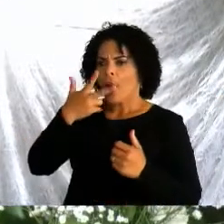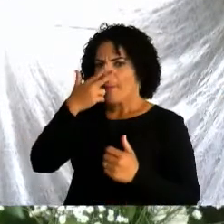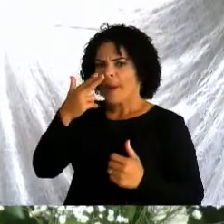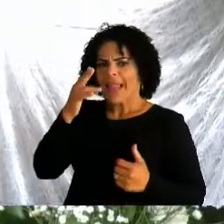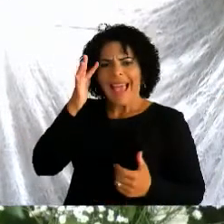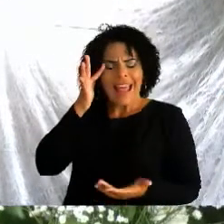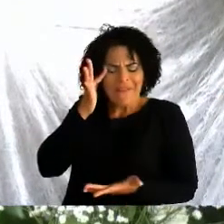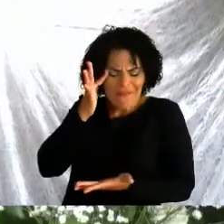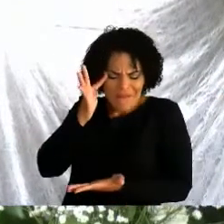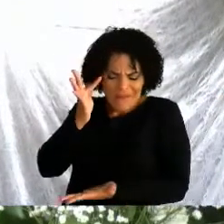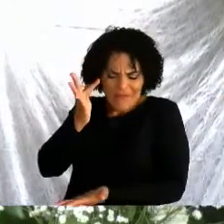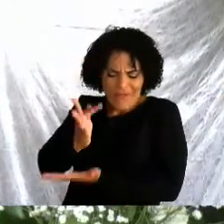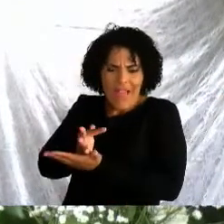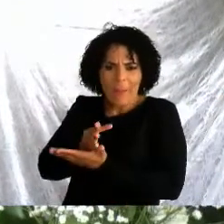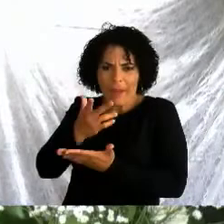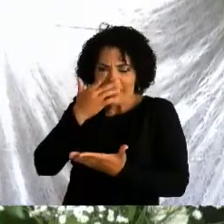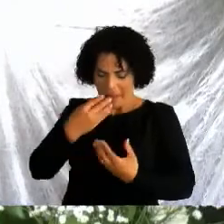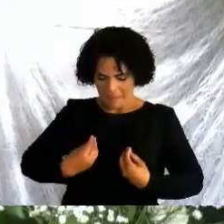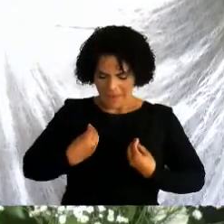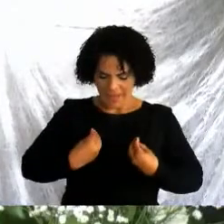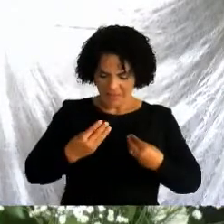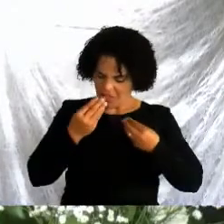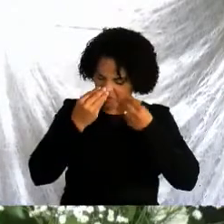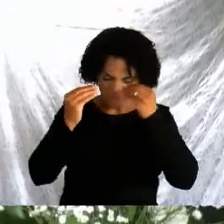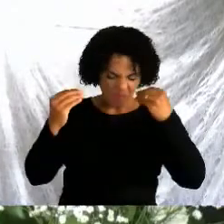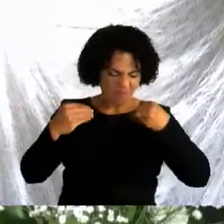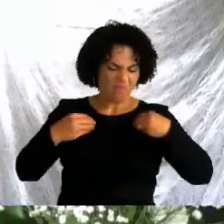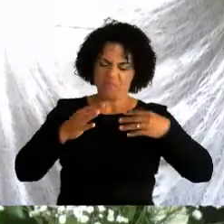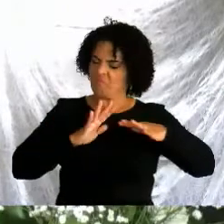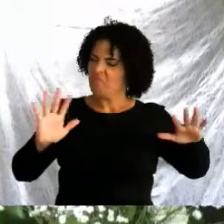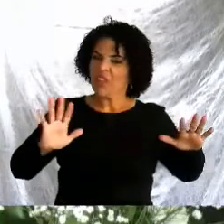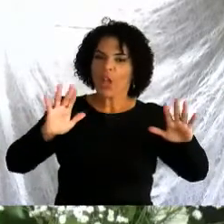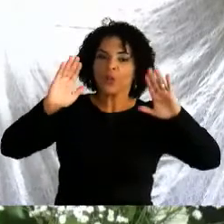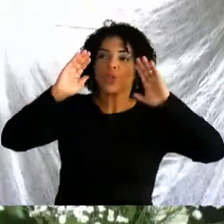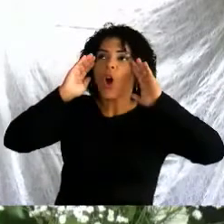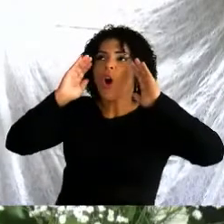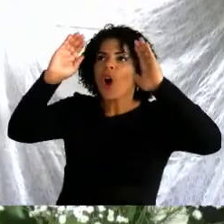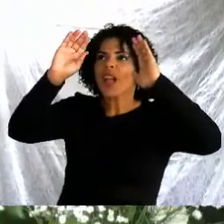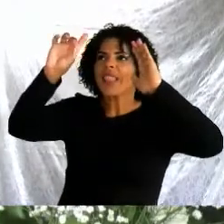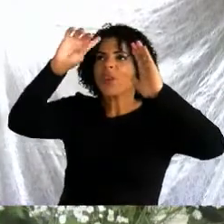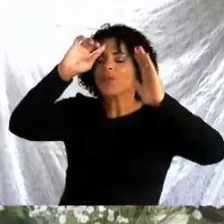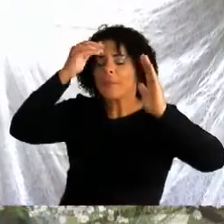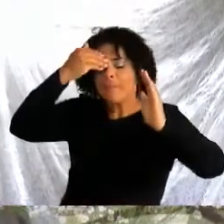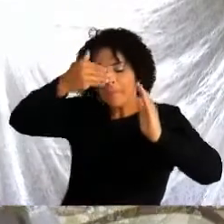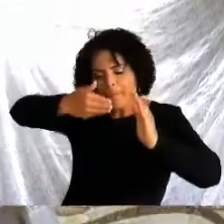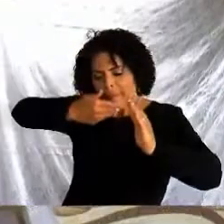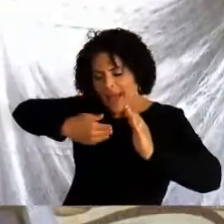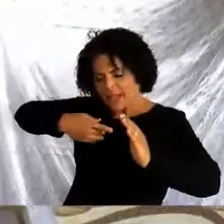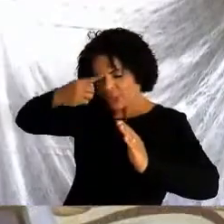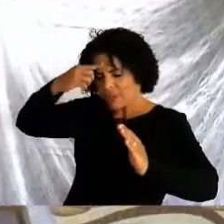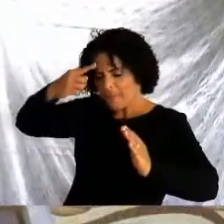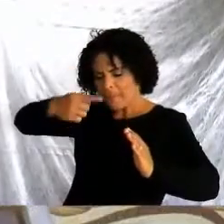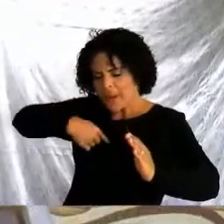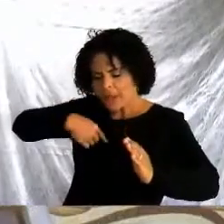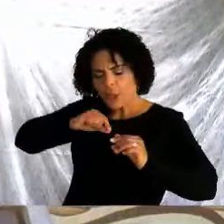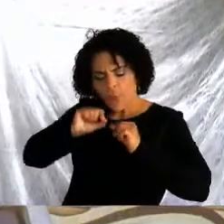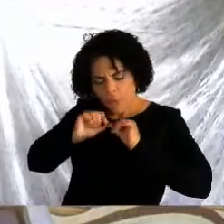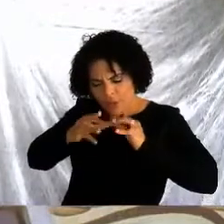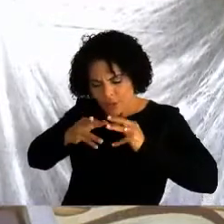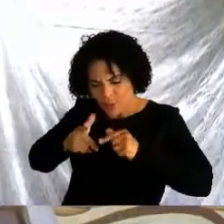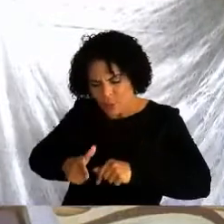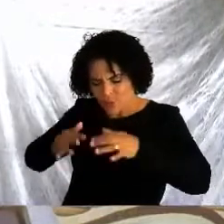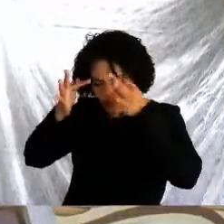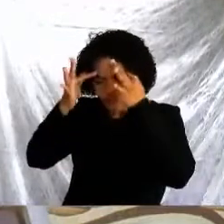despojamento total. Quem tem a Deus, só Deus basta. Mais nada. Então, sua